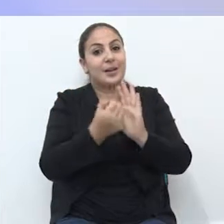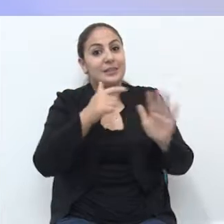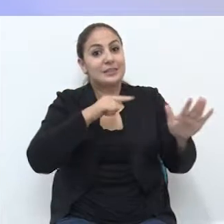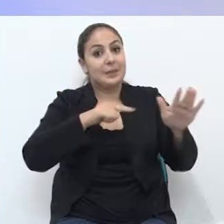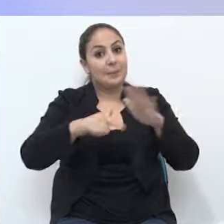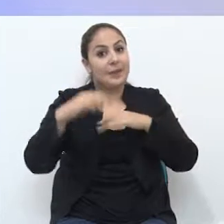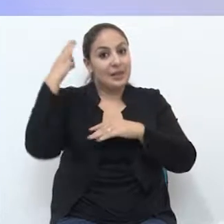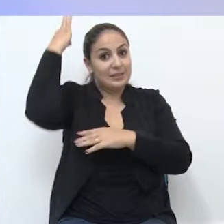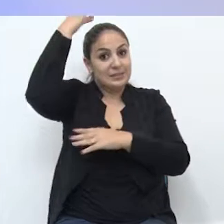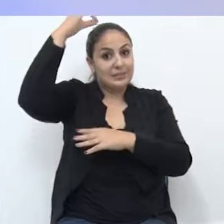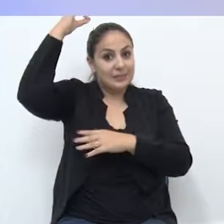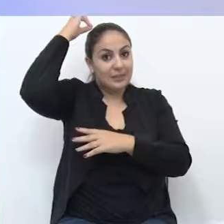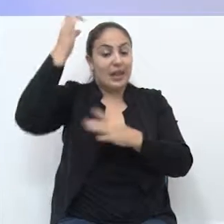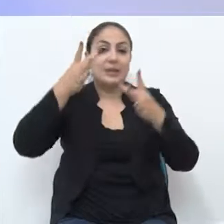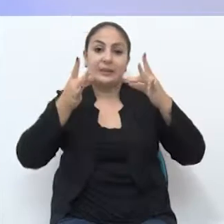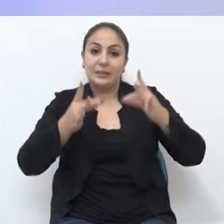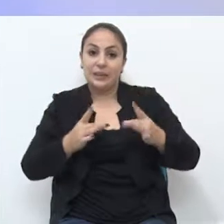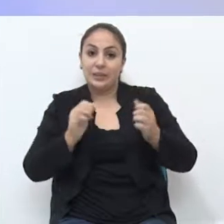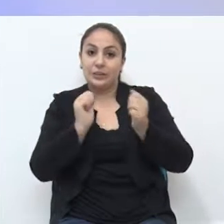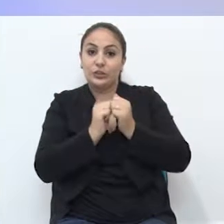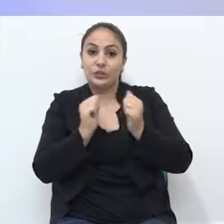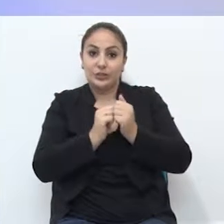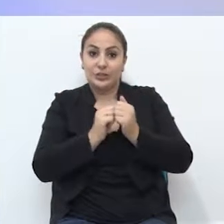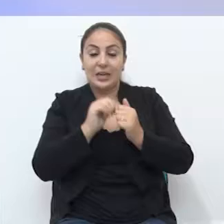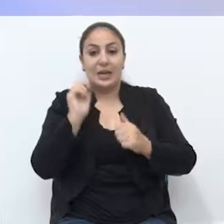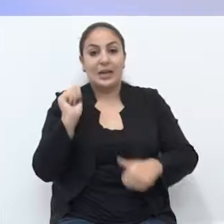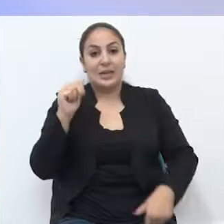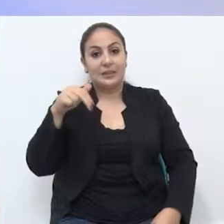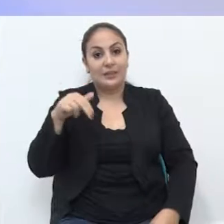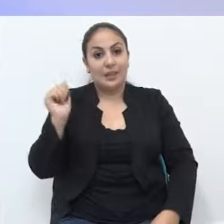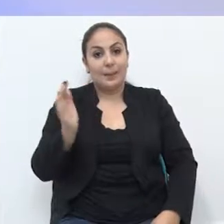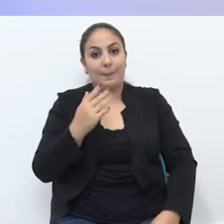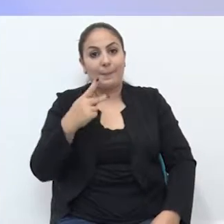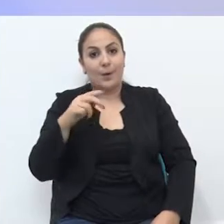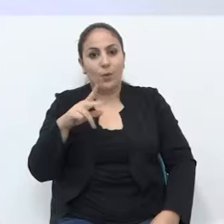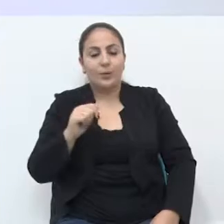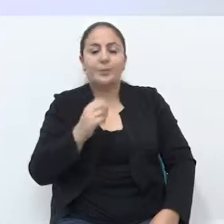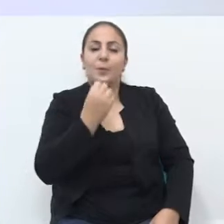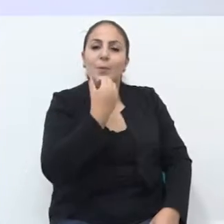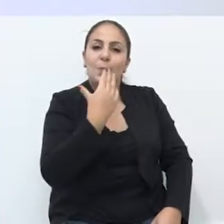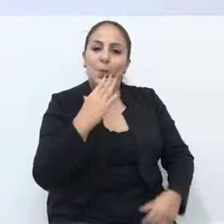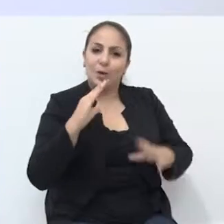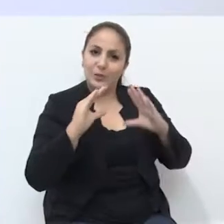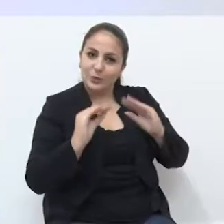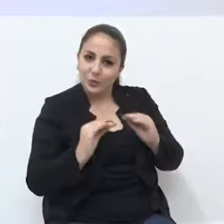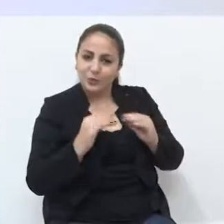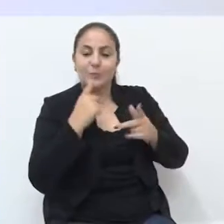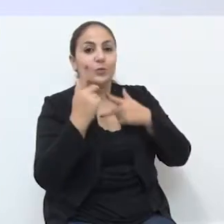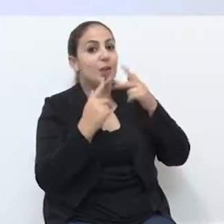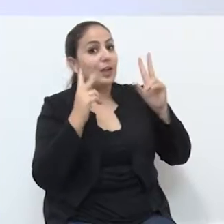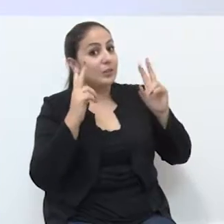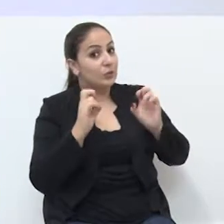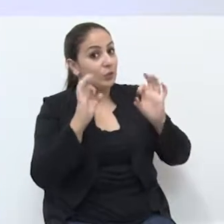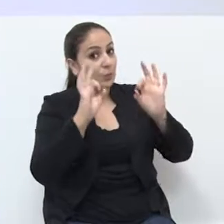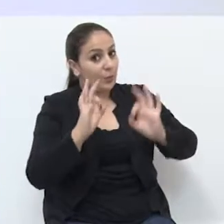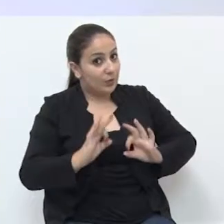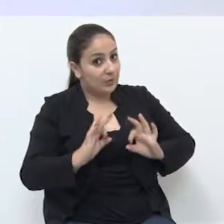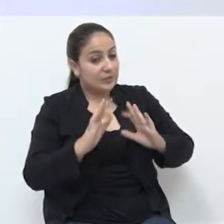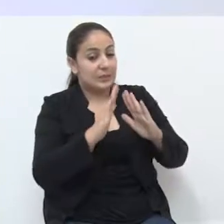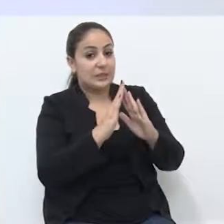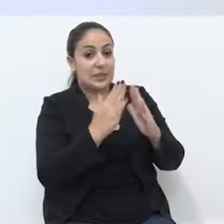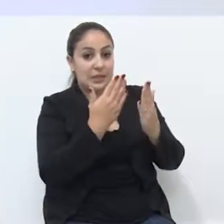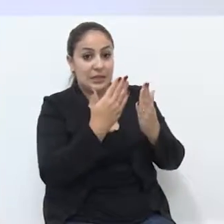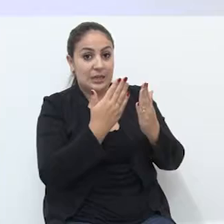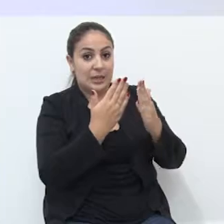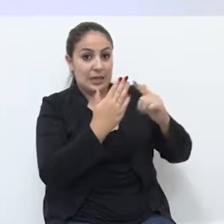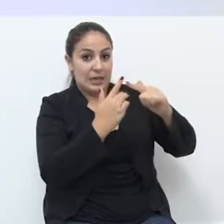a Semana Santa. Os detalhes com a jornalista Ana Paula Kuenemann. Boa noite. Para falar sobre a programação da